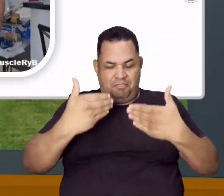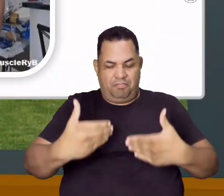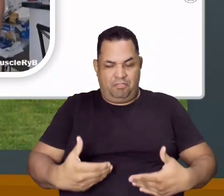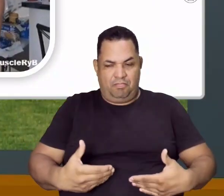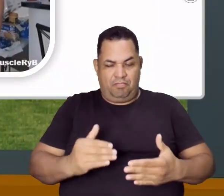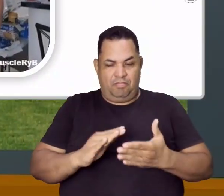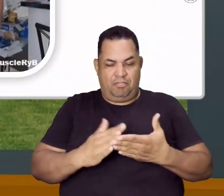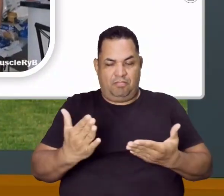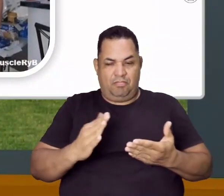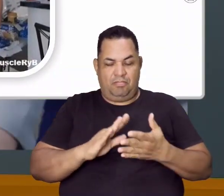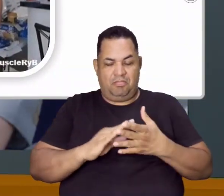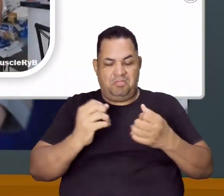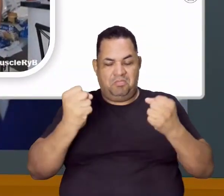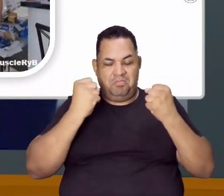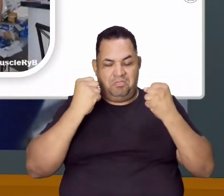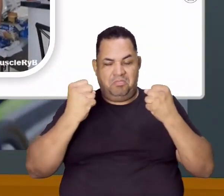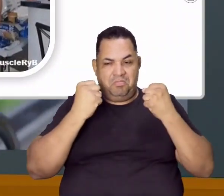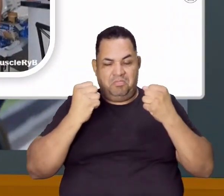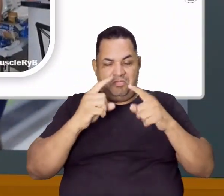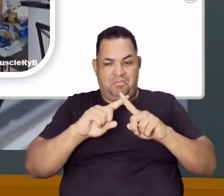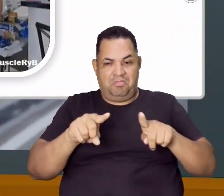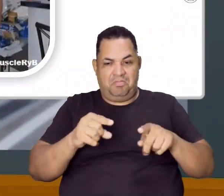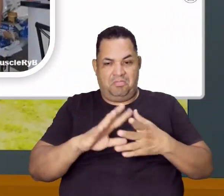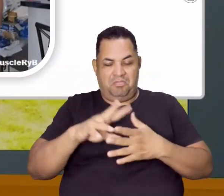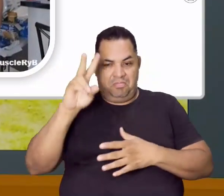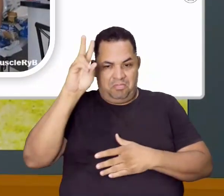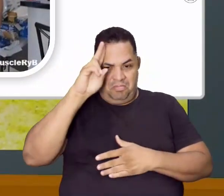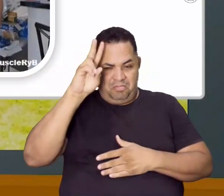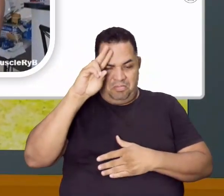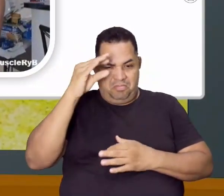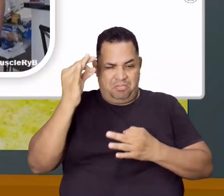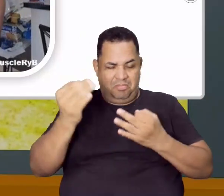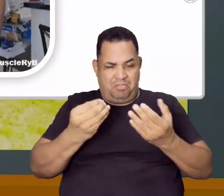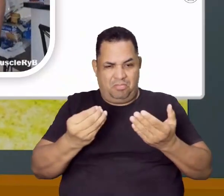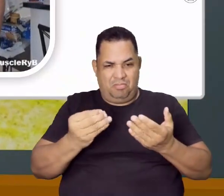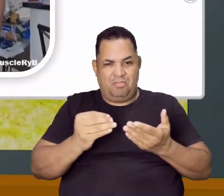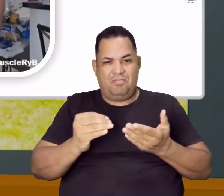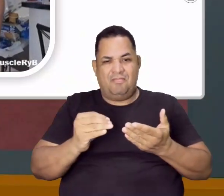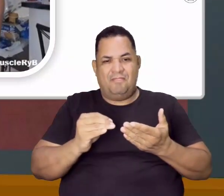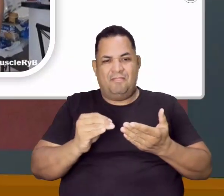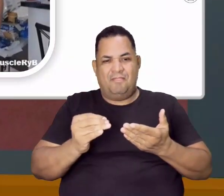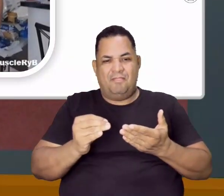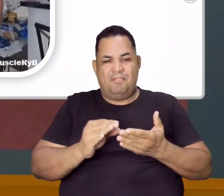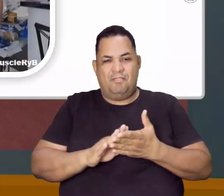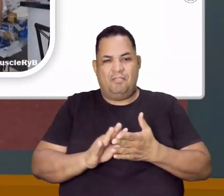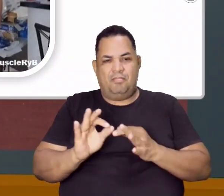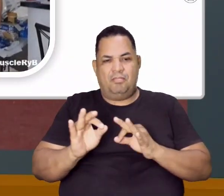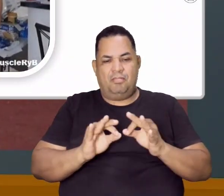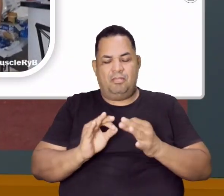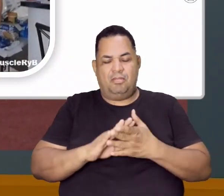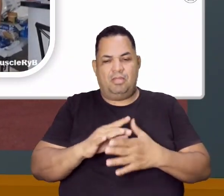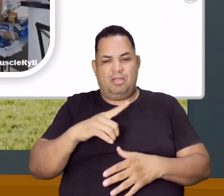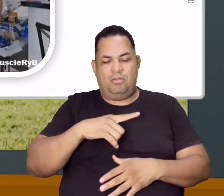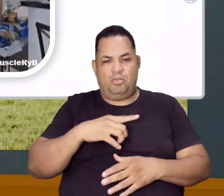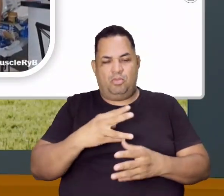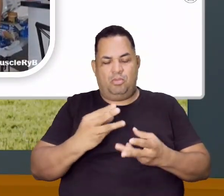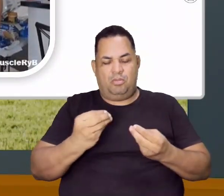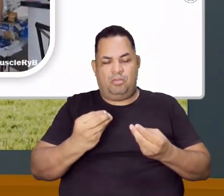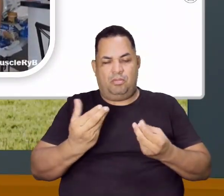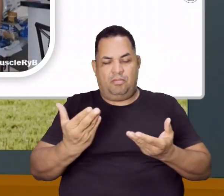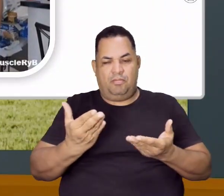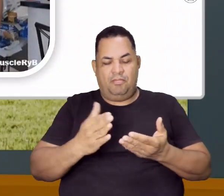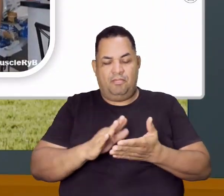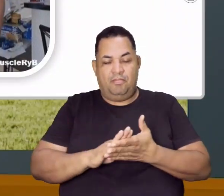bem musculoso. Mas lembra, é a questão do excesso. Então